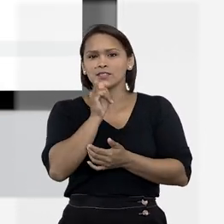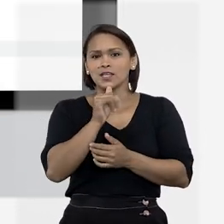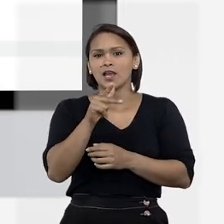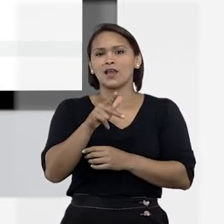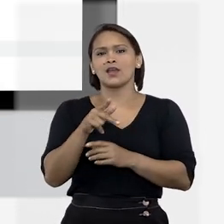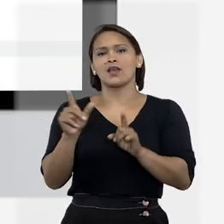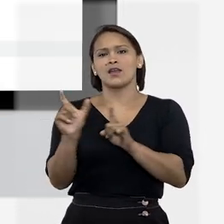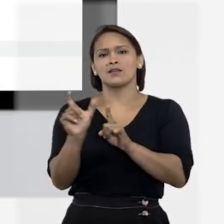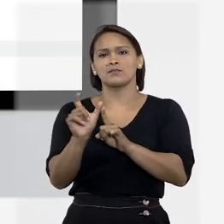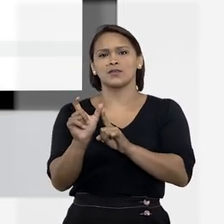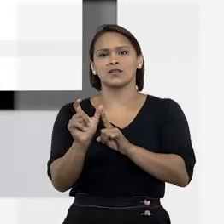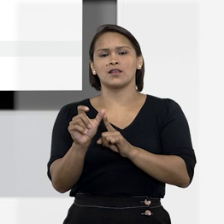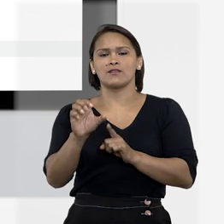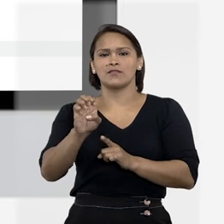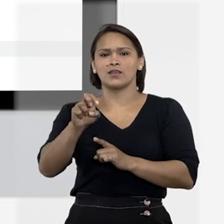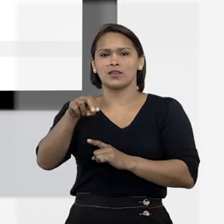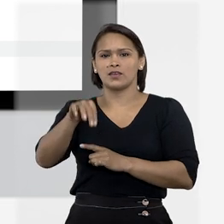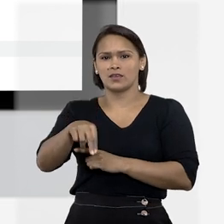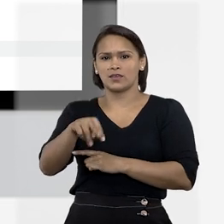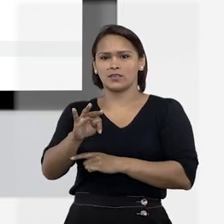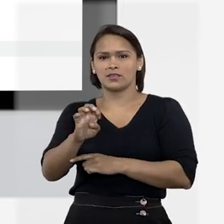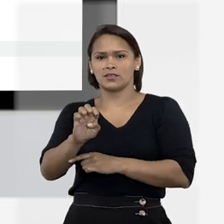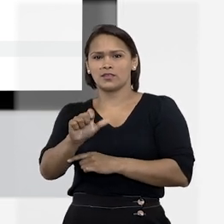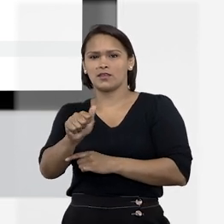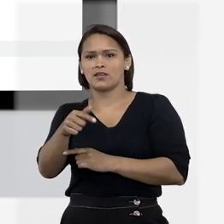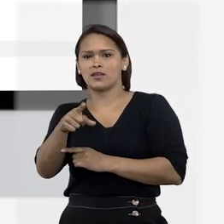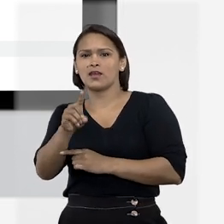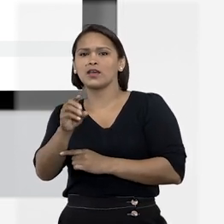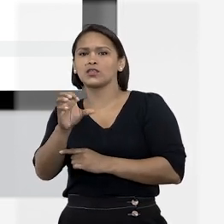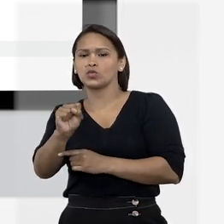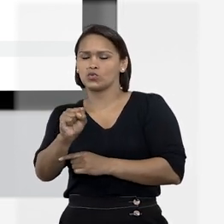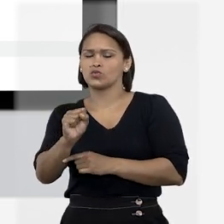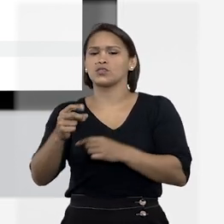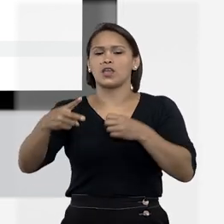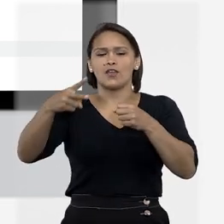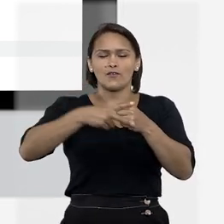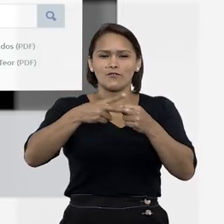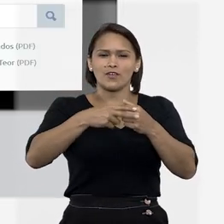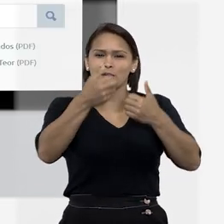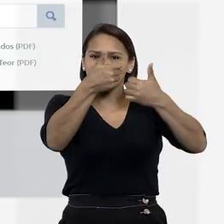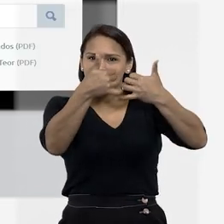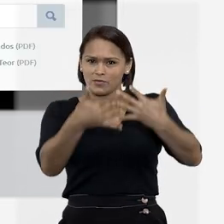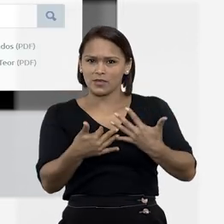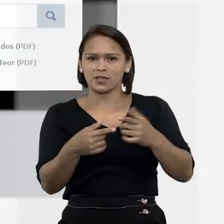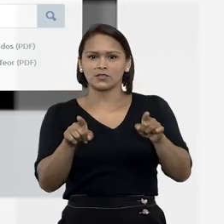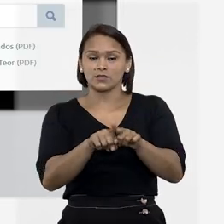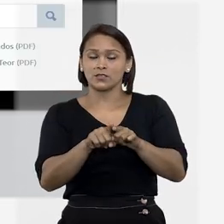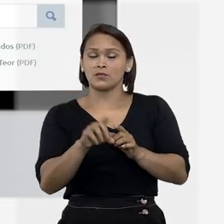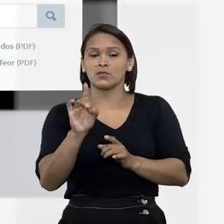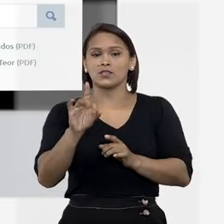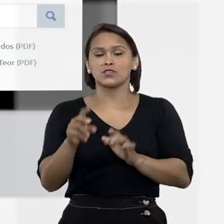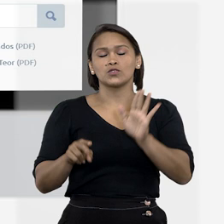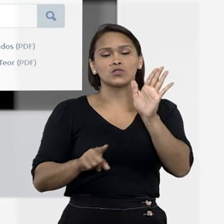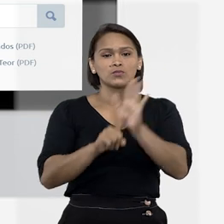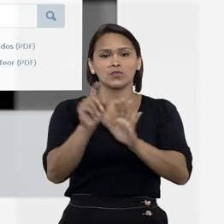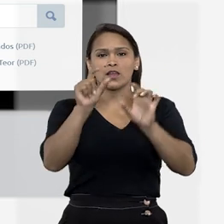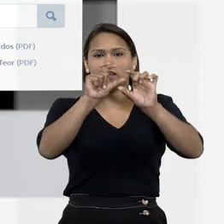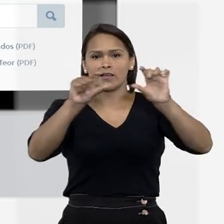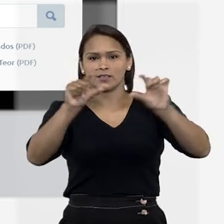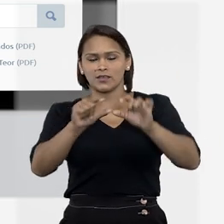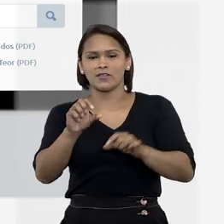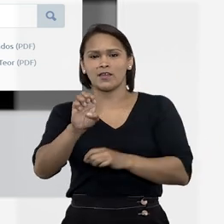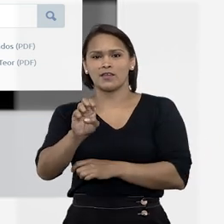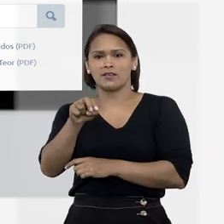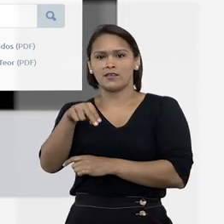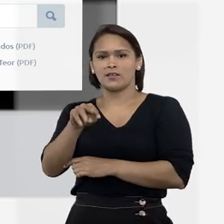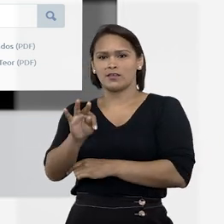palavras enteado, enteados, enteada ou enteadas, basta escrever entead